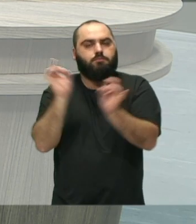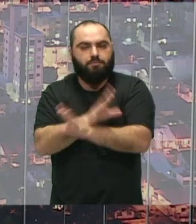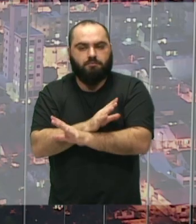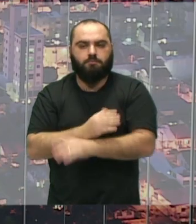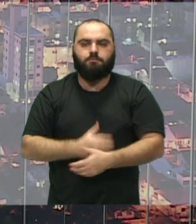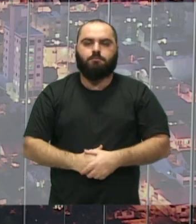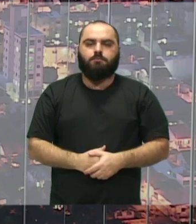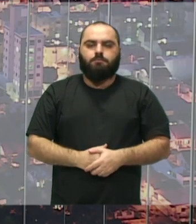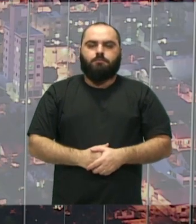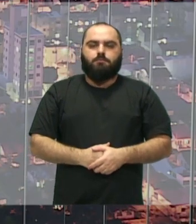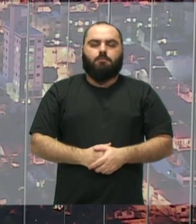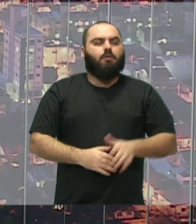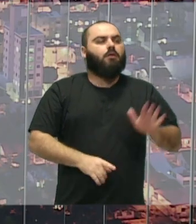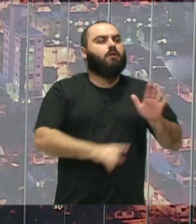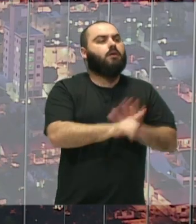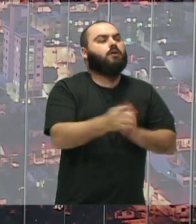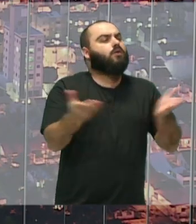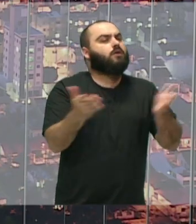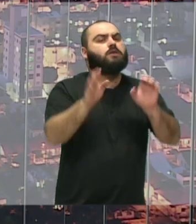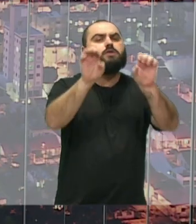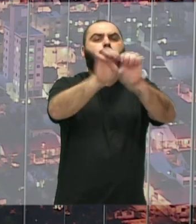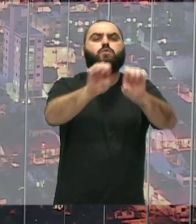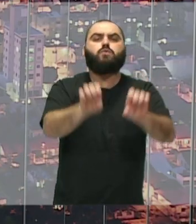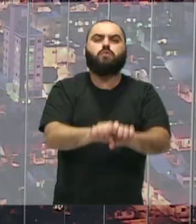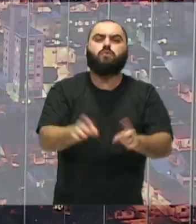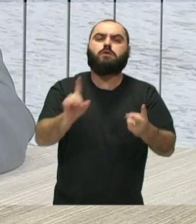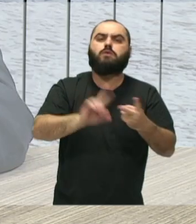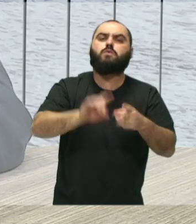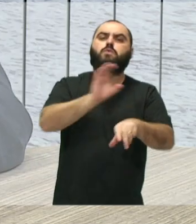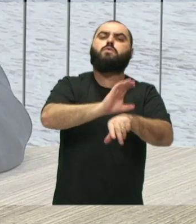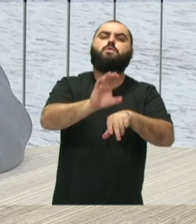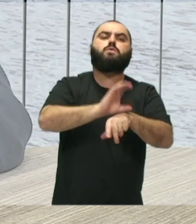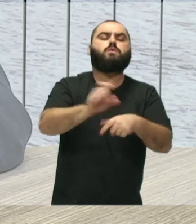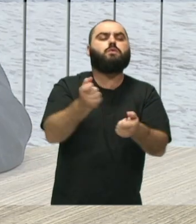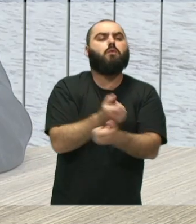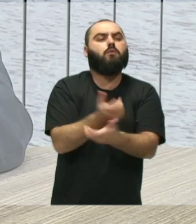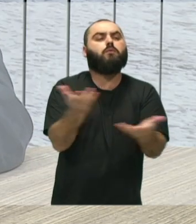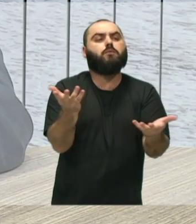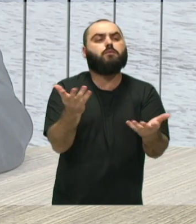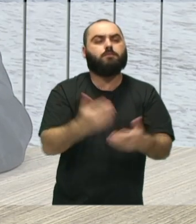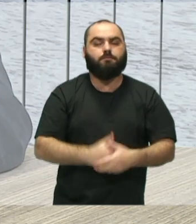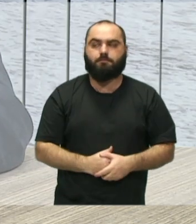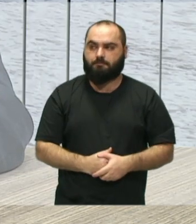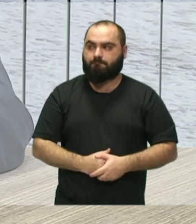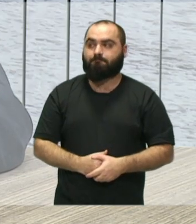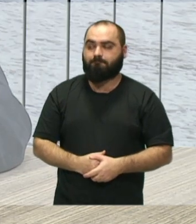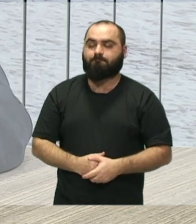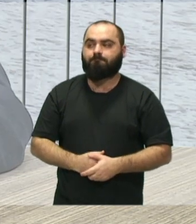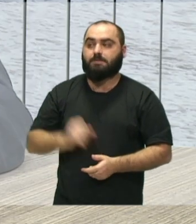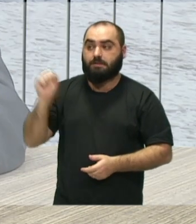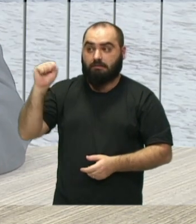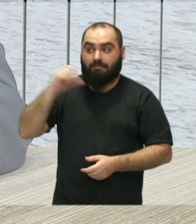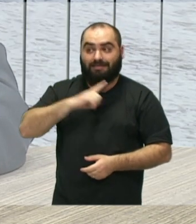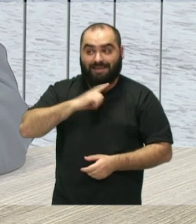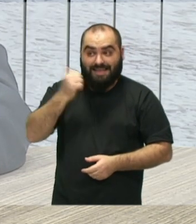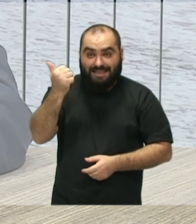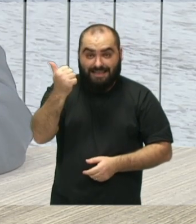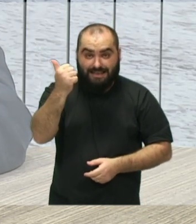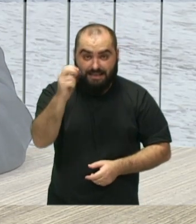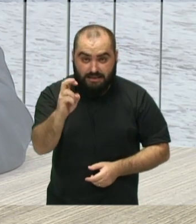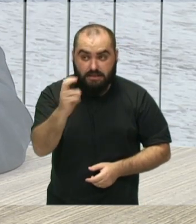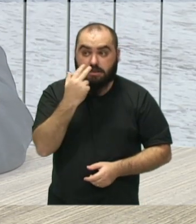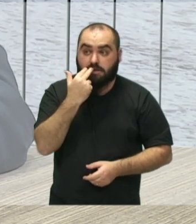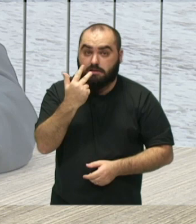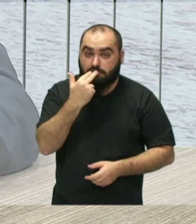estrutura do Conservatório? Quais os cursos que são oferecidos? Bom, a gente tem 15 opções de cursos,